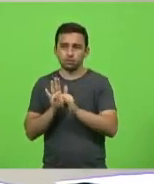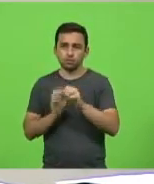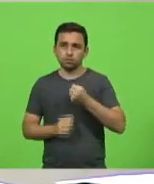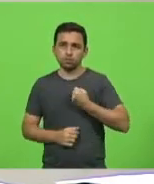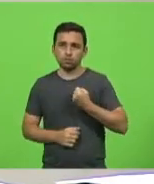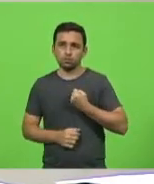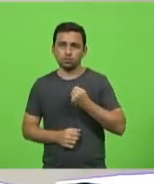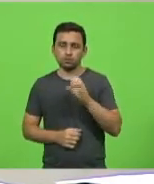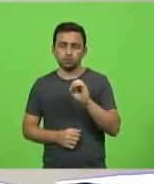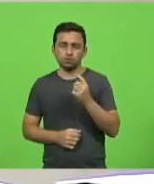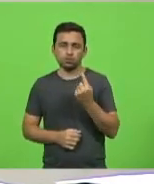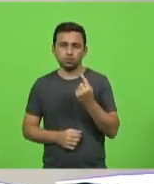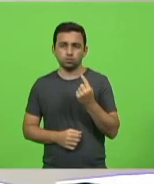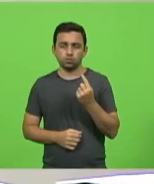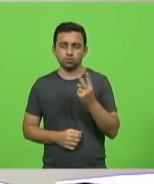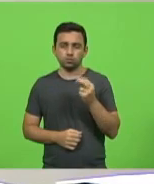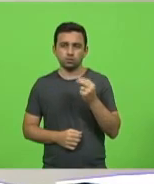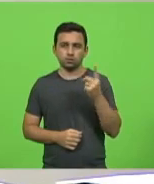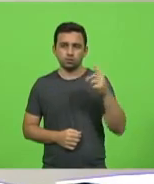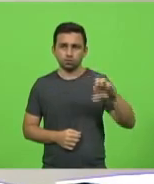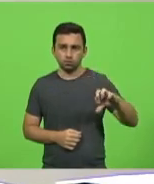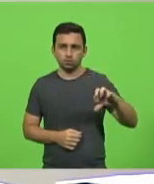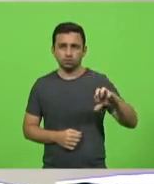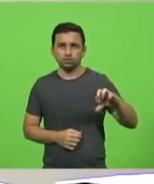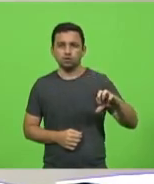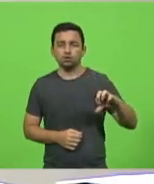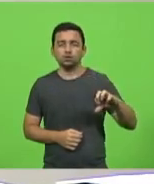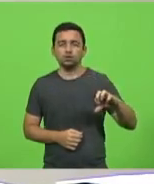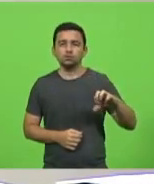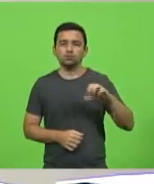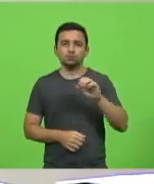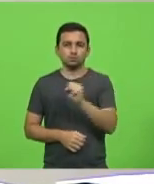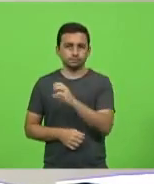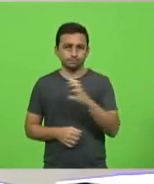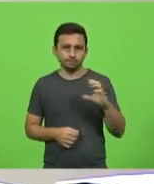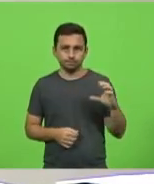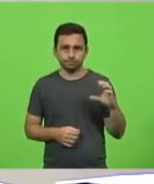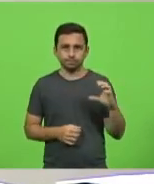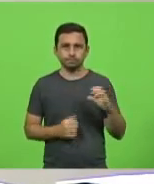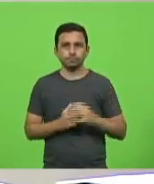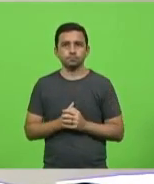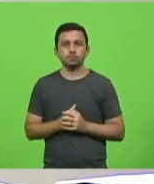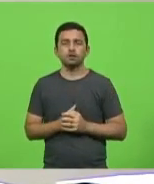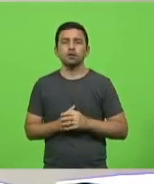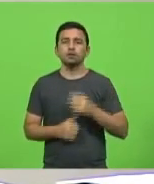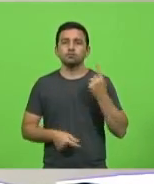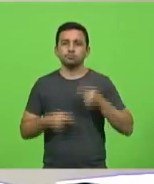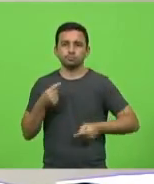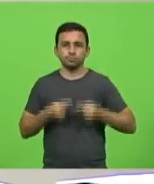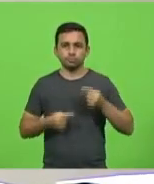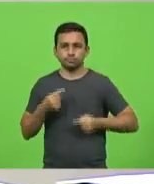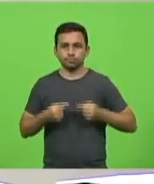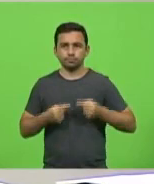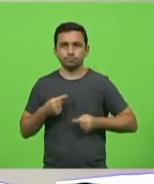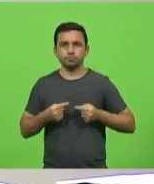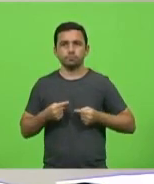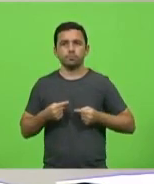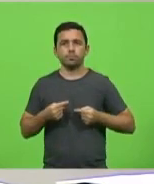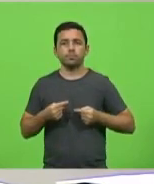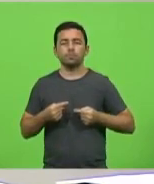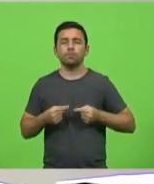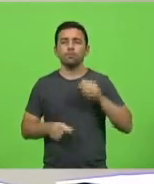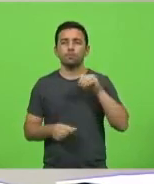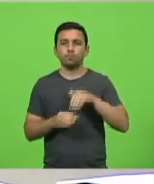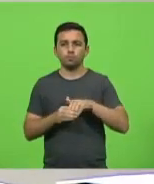-2019, Santa Catarina. Em discussão, em